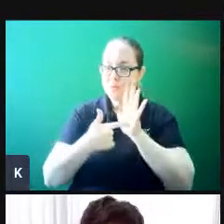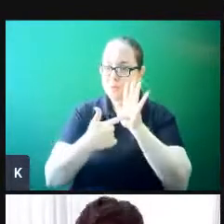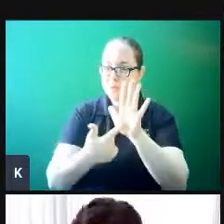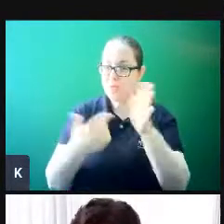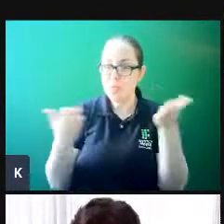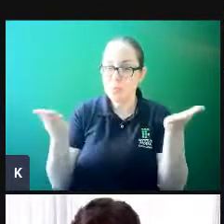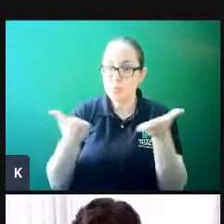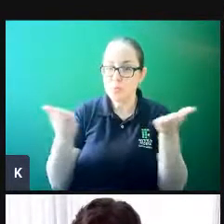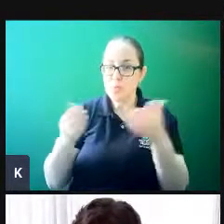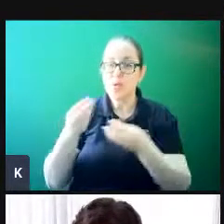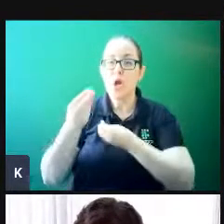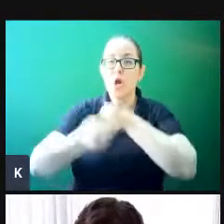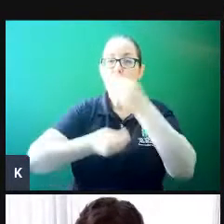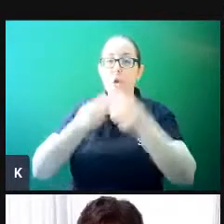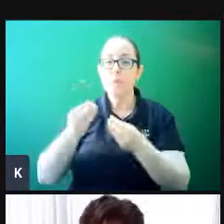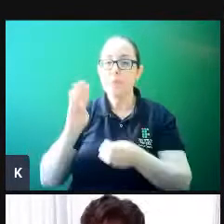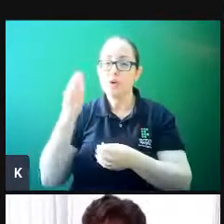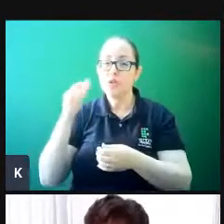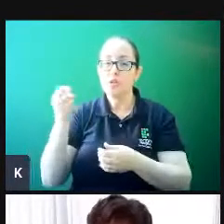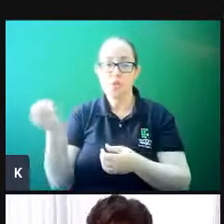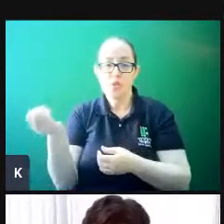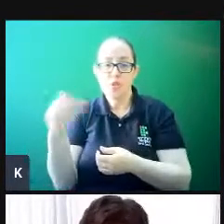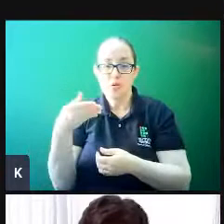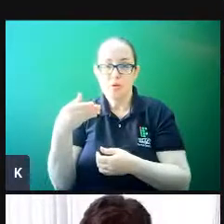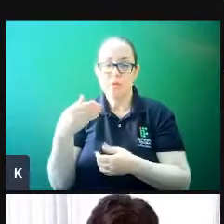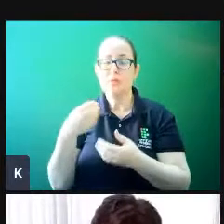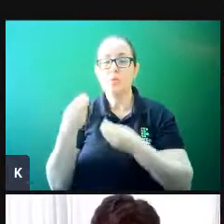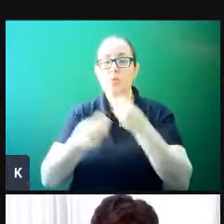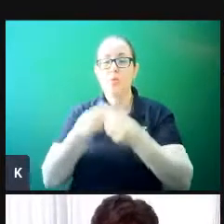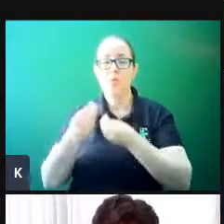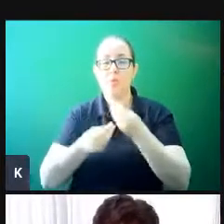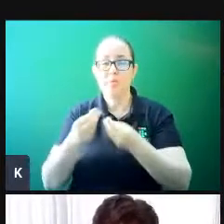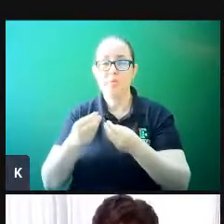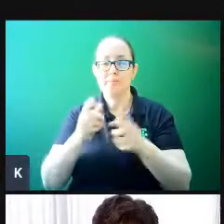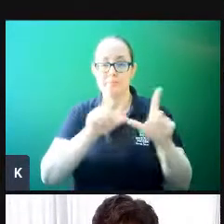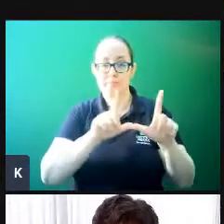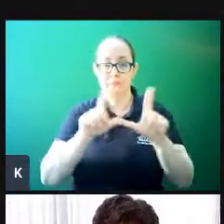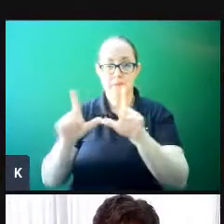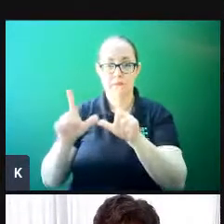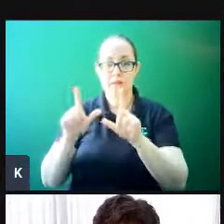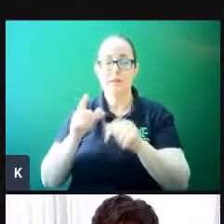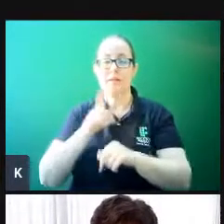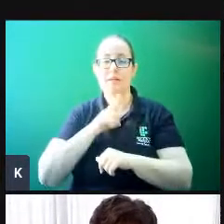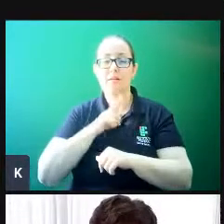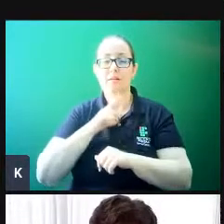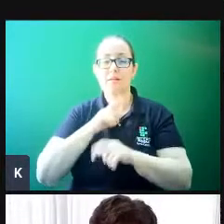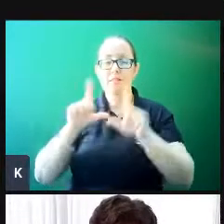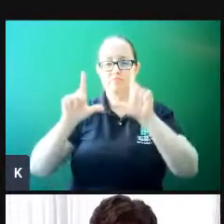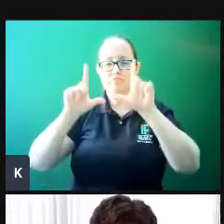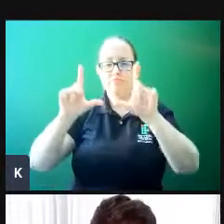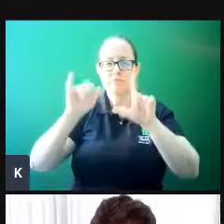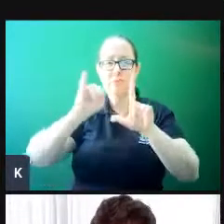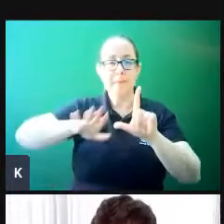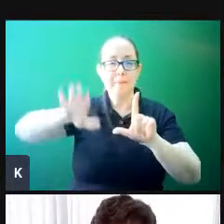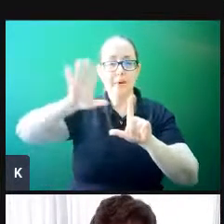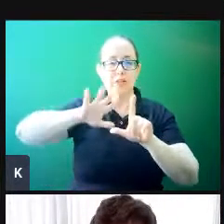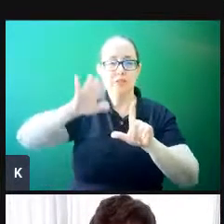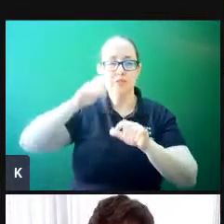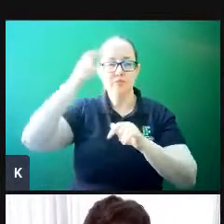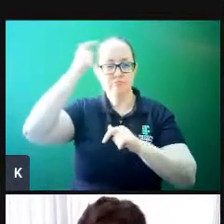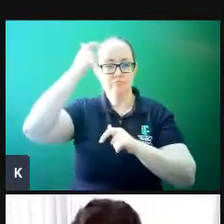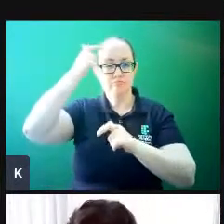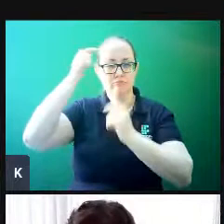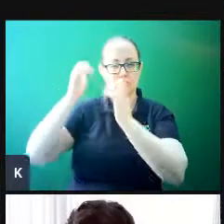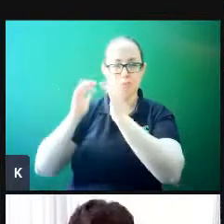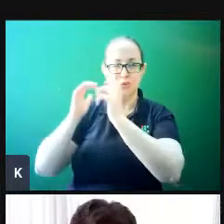o paradoxo biológico da inovação. Se de um lado, aqui na tela, no lado direito da tela, tem uma figura, uma neuroimagem, se de um